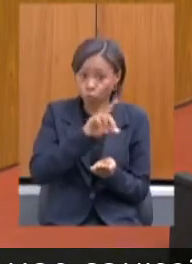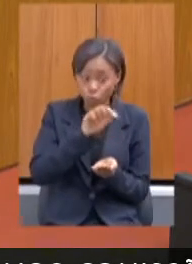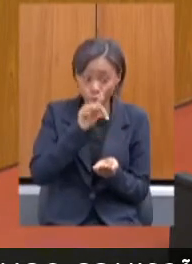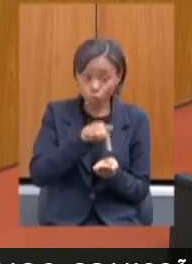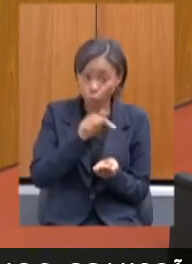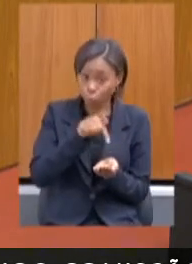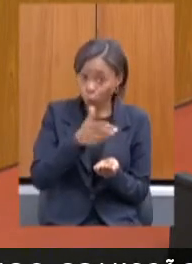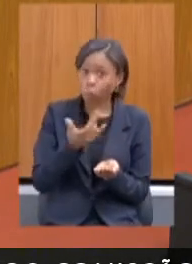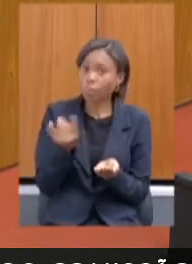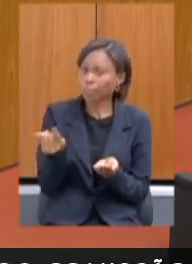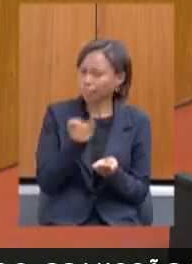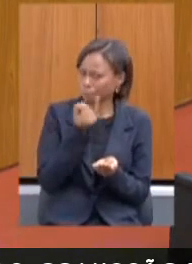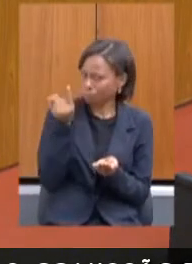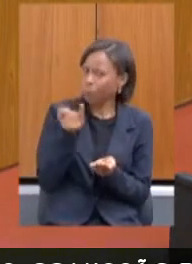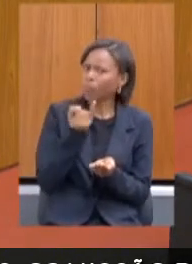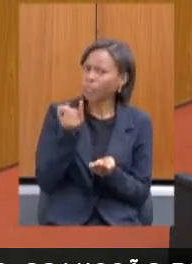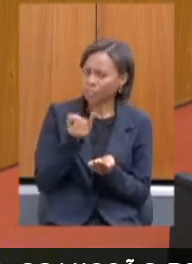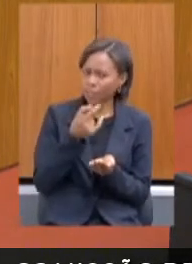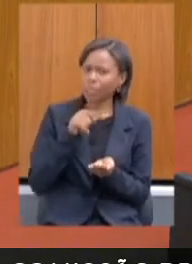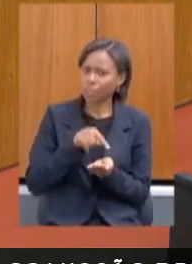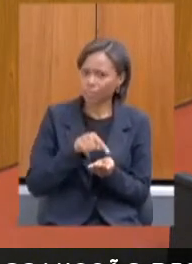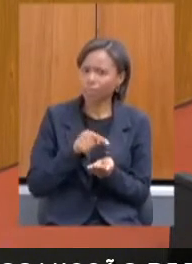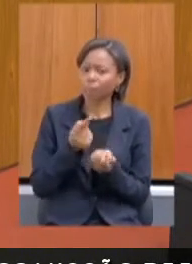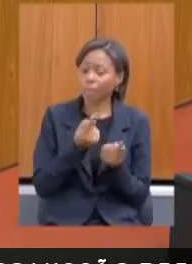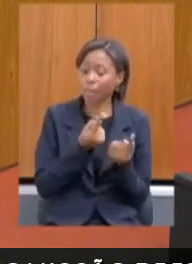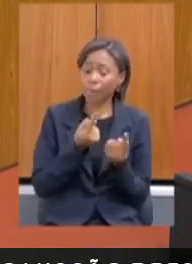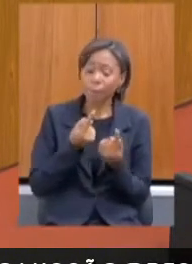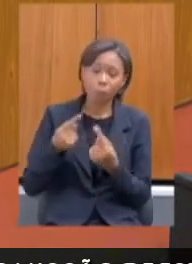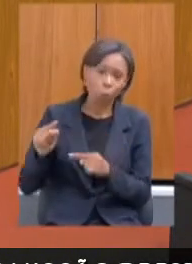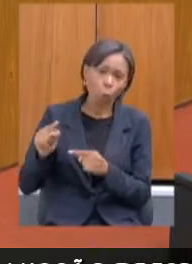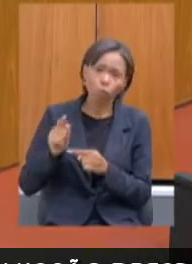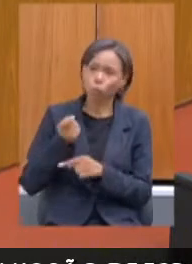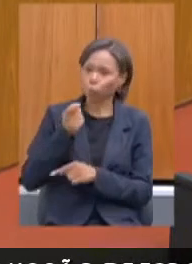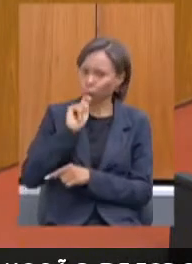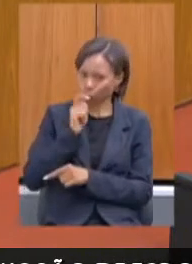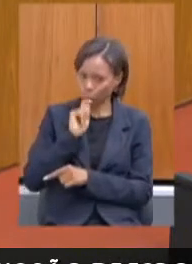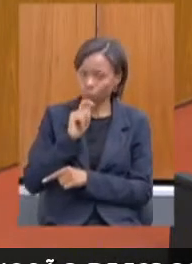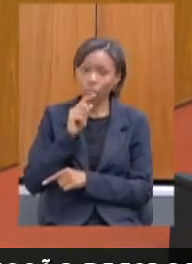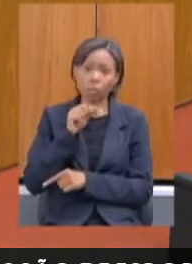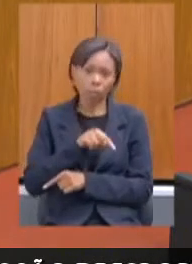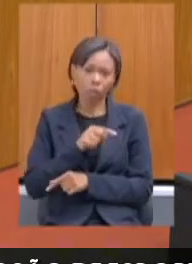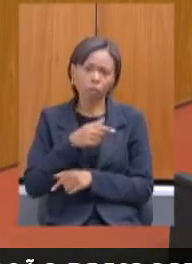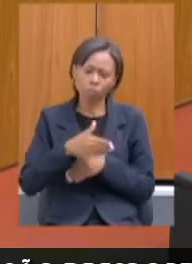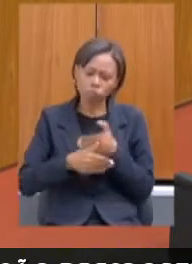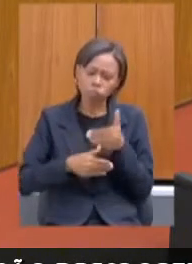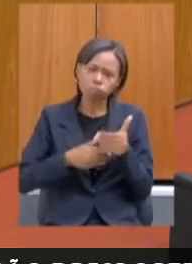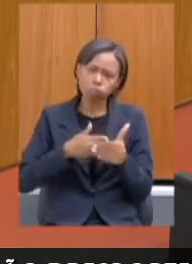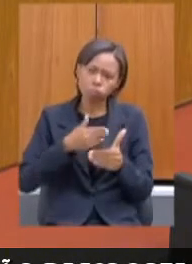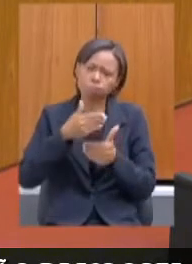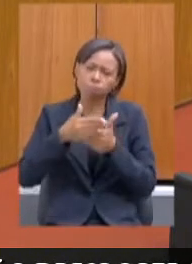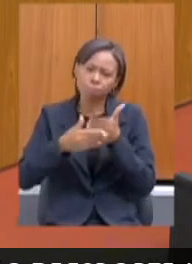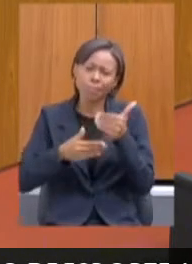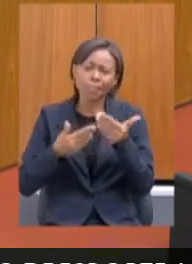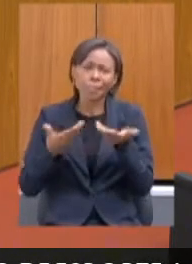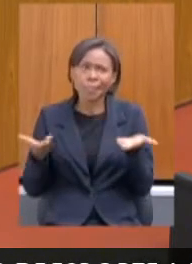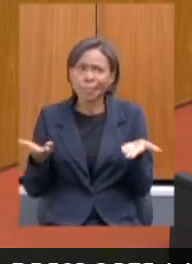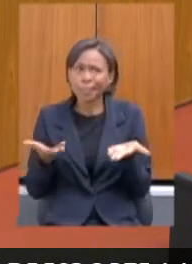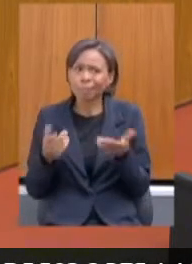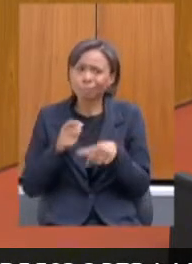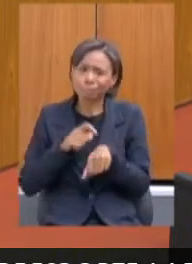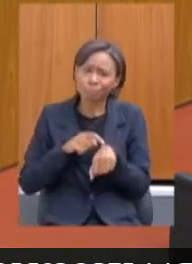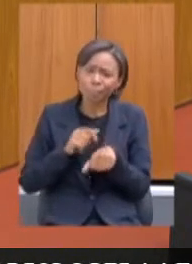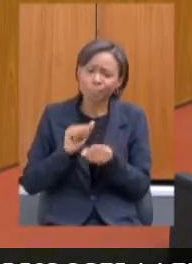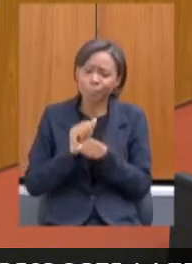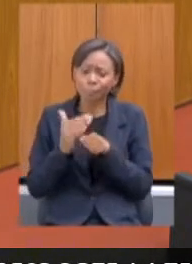de prevenção contra as drogas. então ele já está caminhando essa questão da pandemia ela ficou um pouco